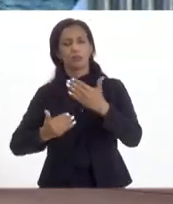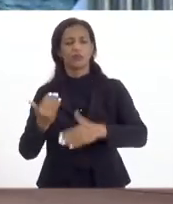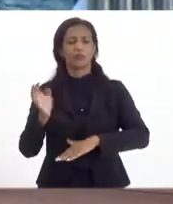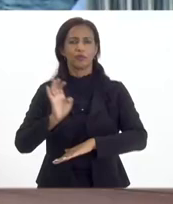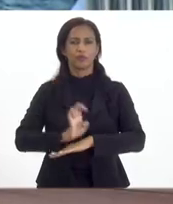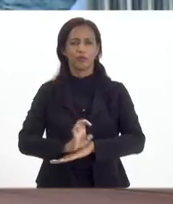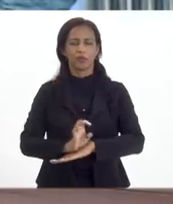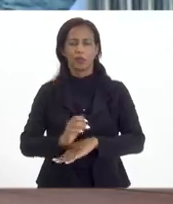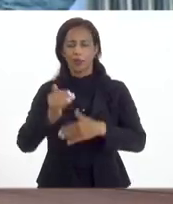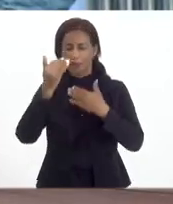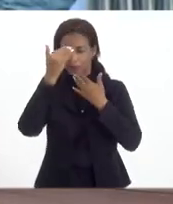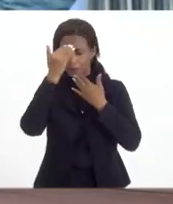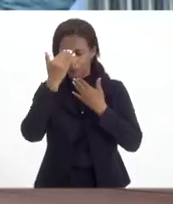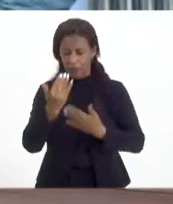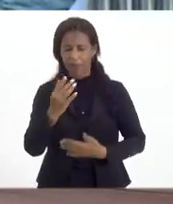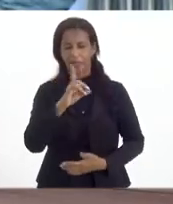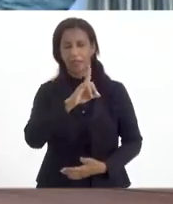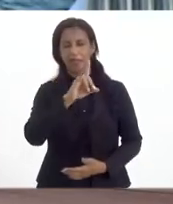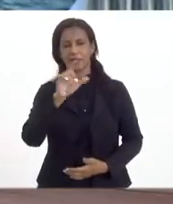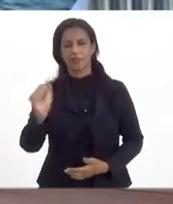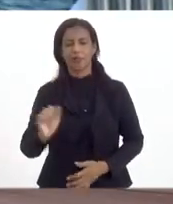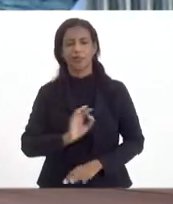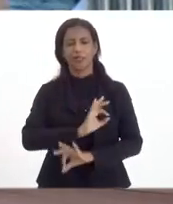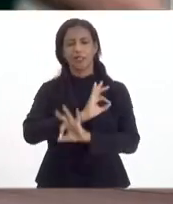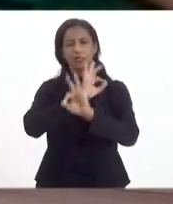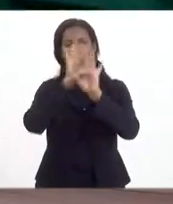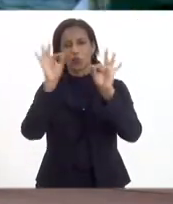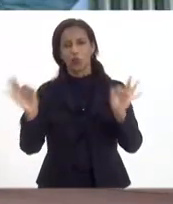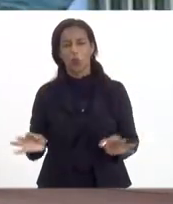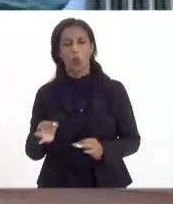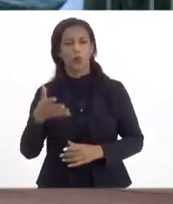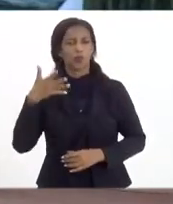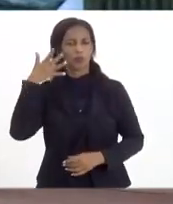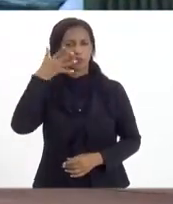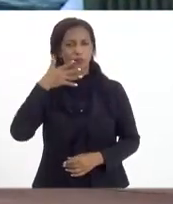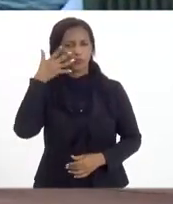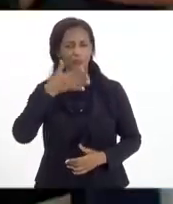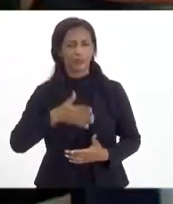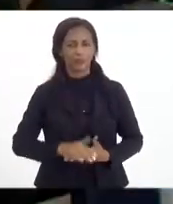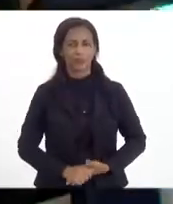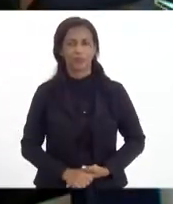nosso Estado. Obrigado, bom dia, que seja um ótimo e produtivo evento. Obrigado,